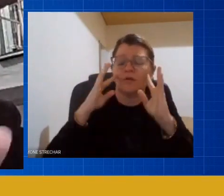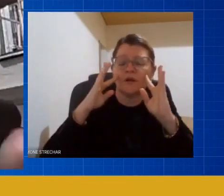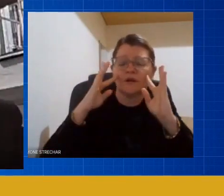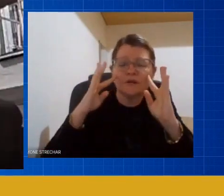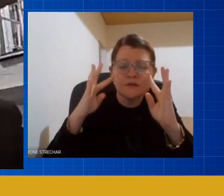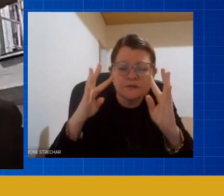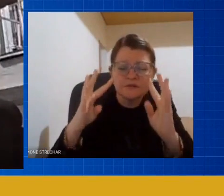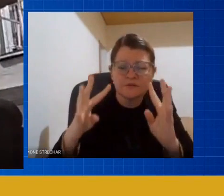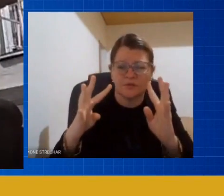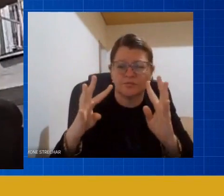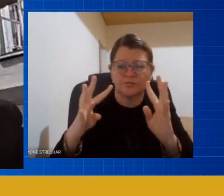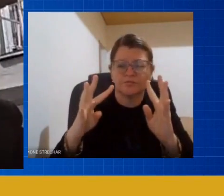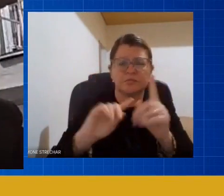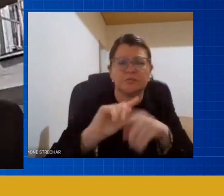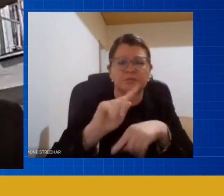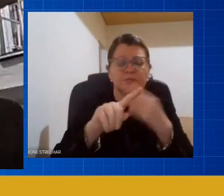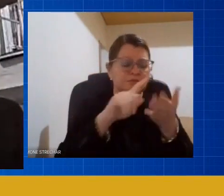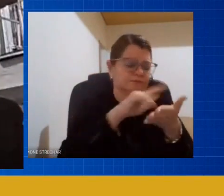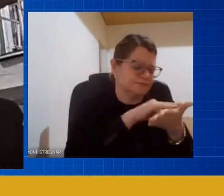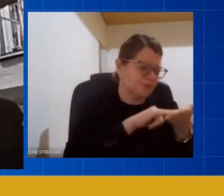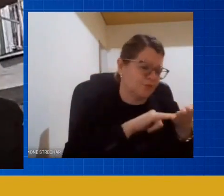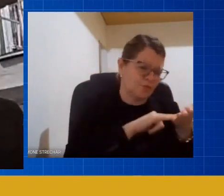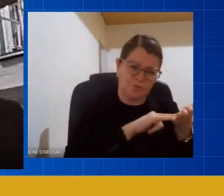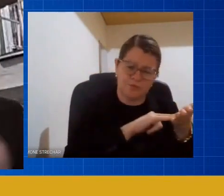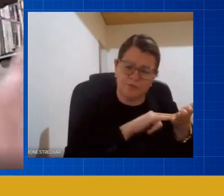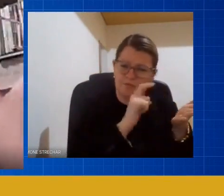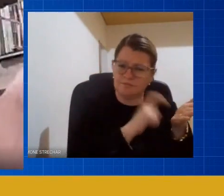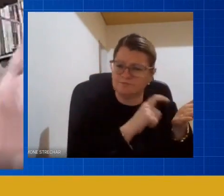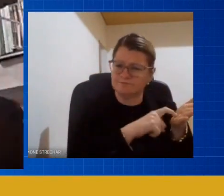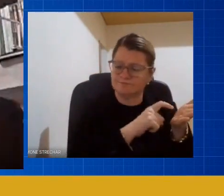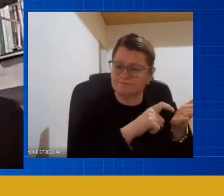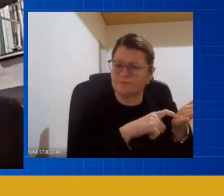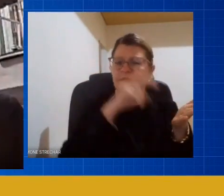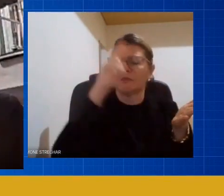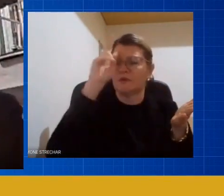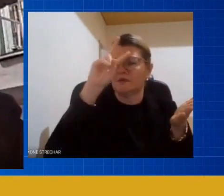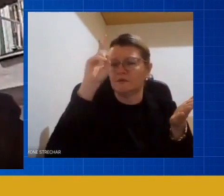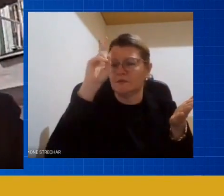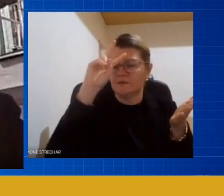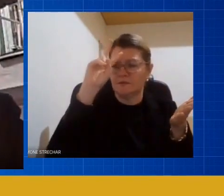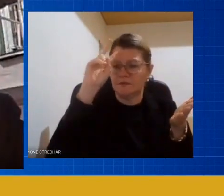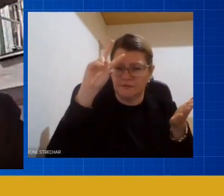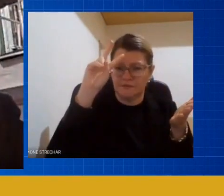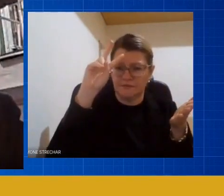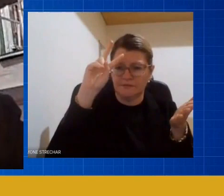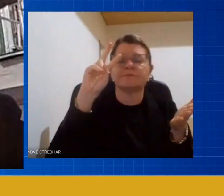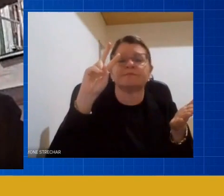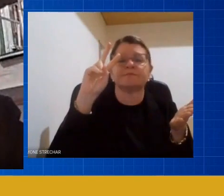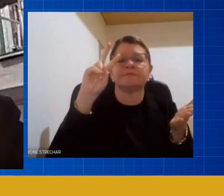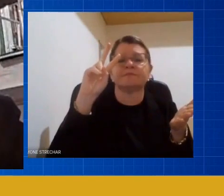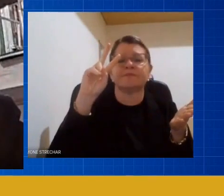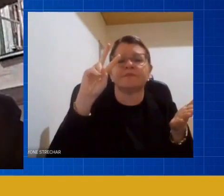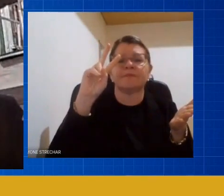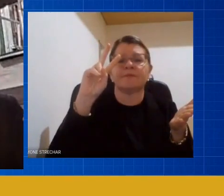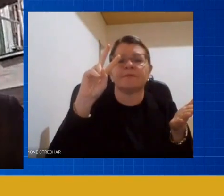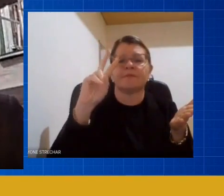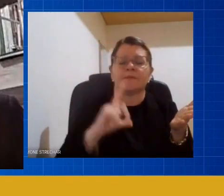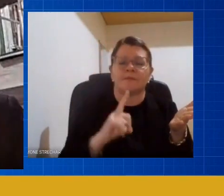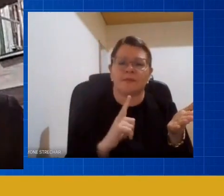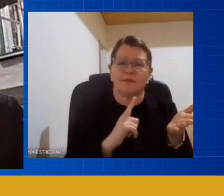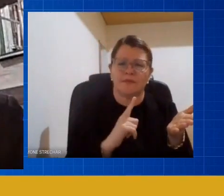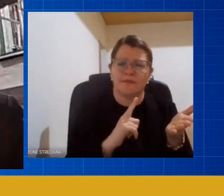fazer essa documentação e aqui vou lembrar só em termos de recorte quando o Malaguz